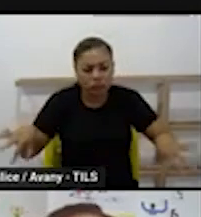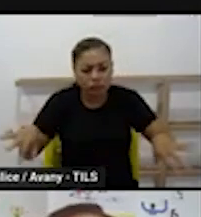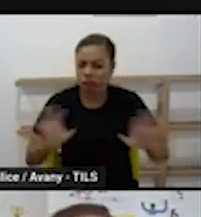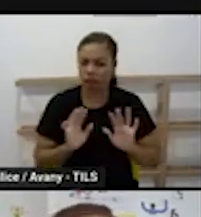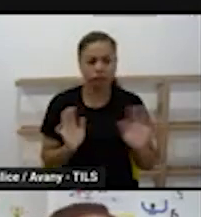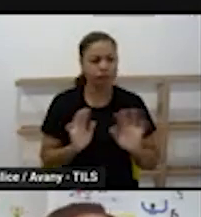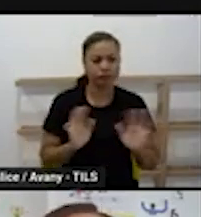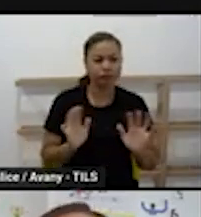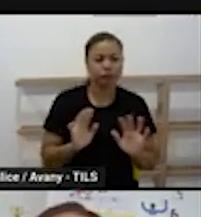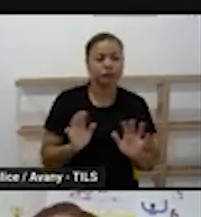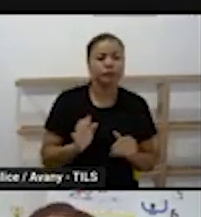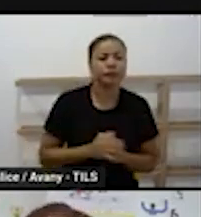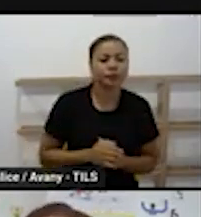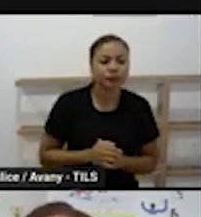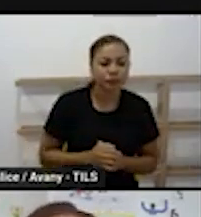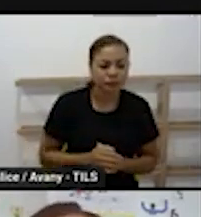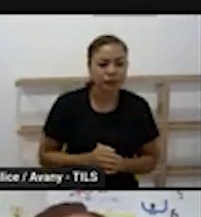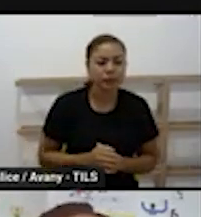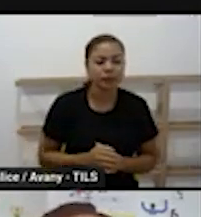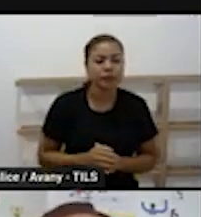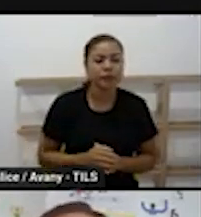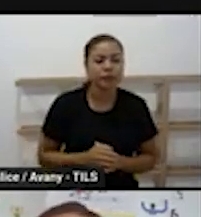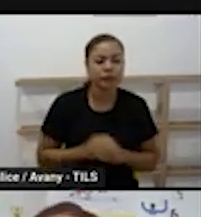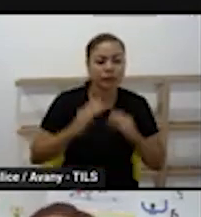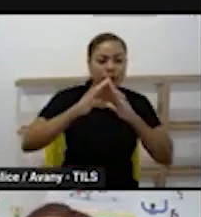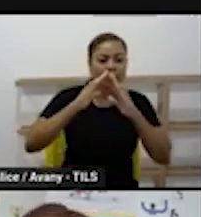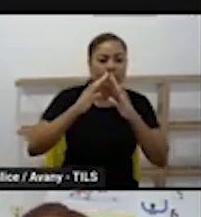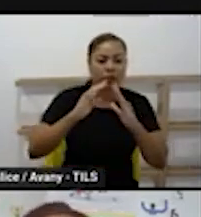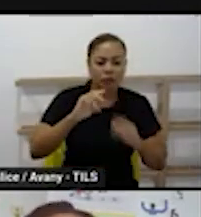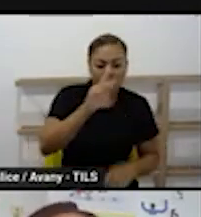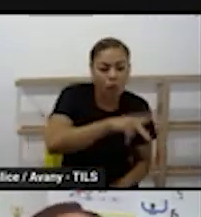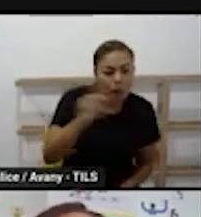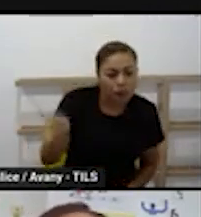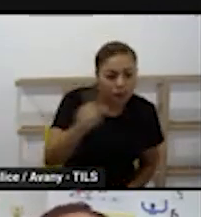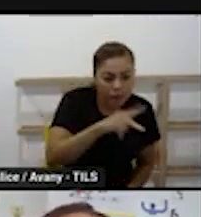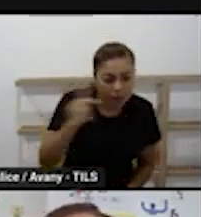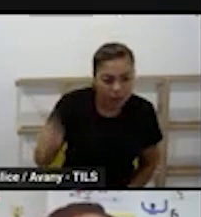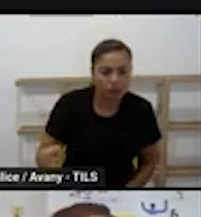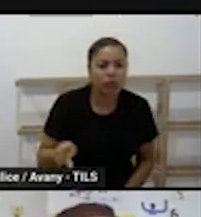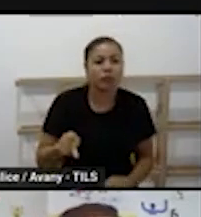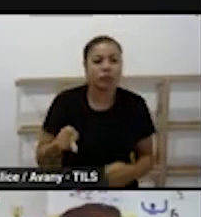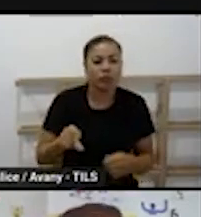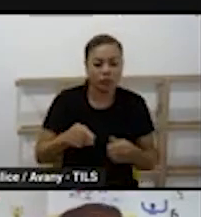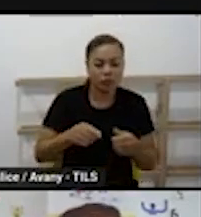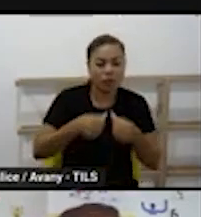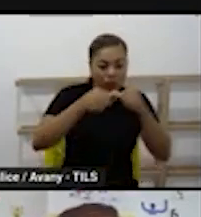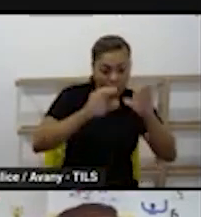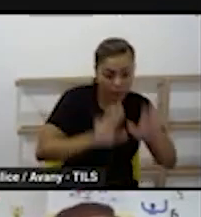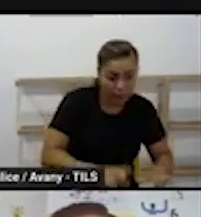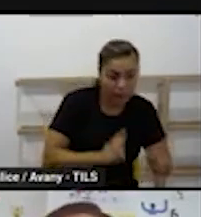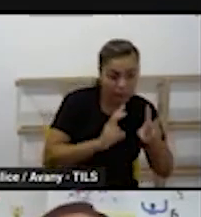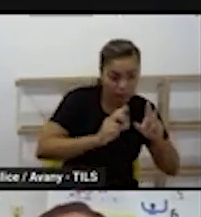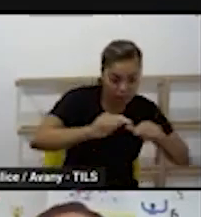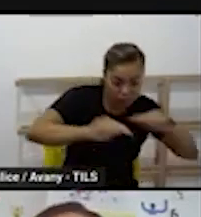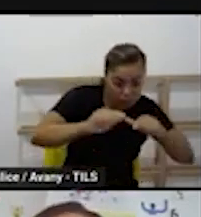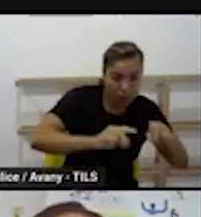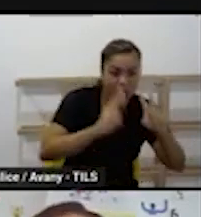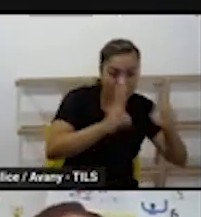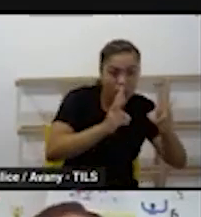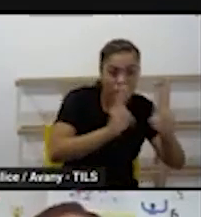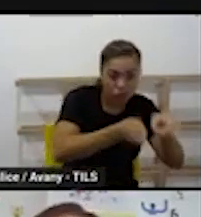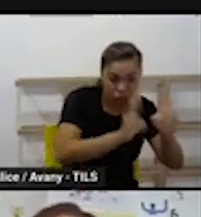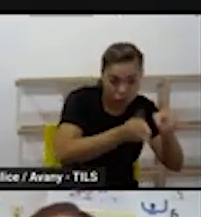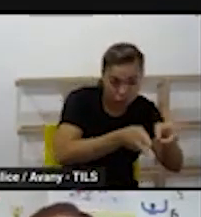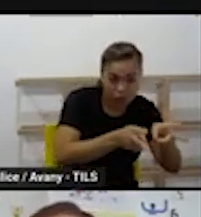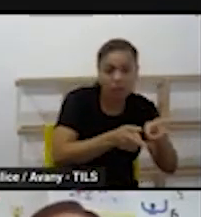Professor efetivo vai ficar com o campo de experiência, o professor do Reda vai ficar com outro campo, não